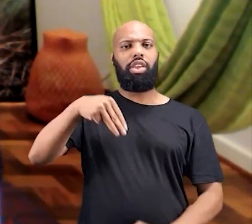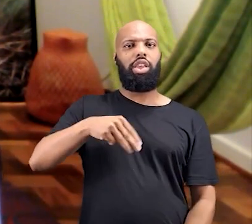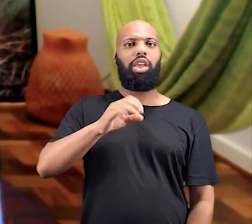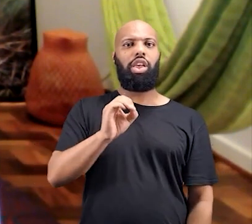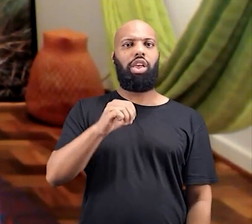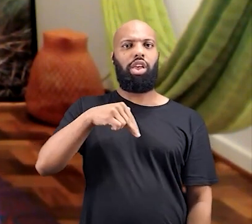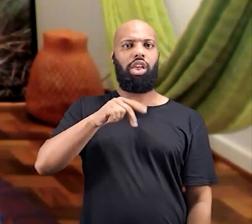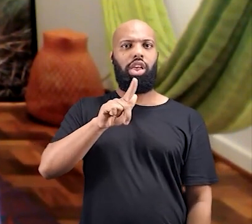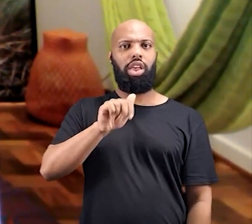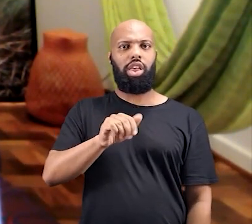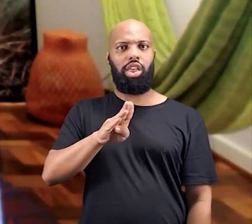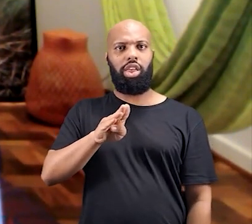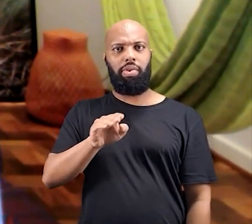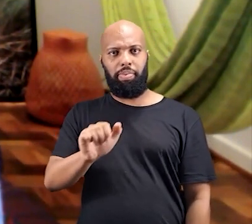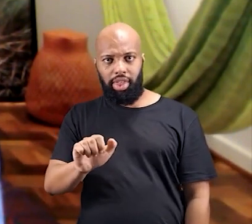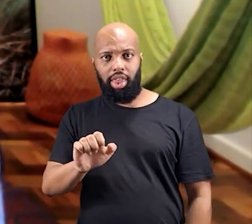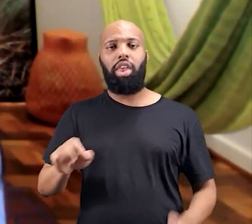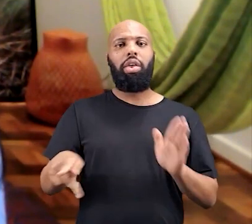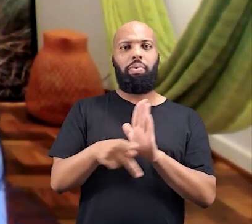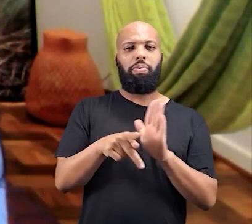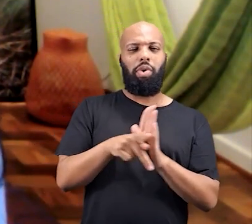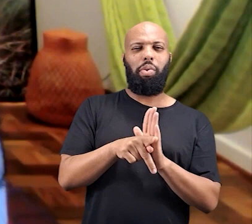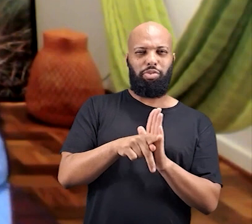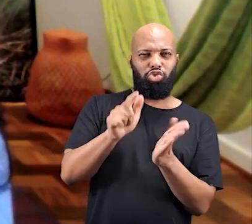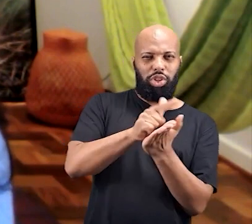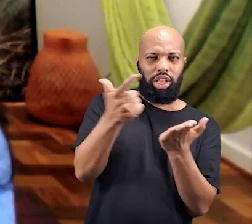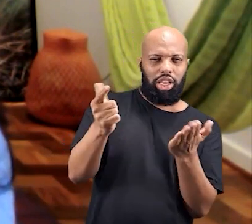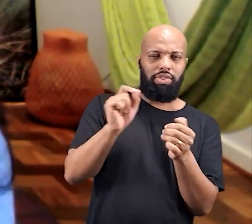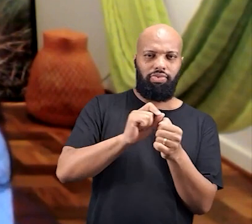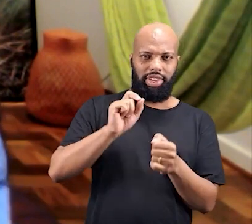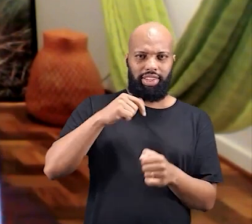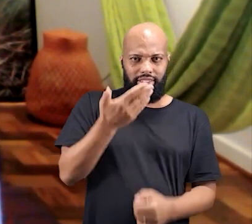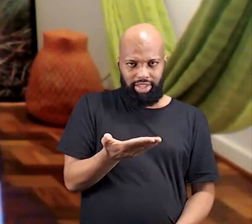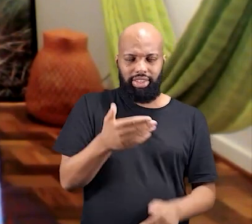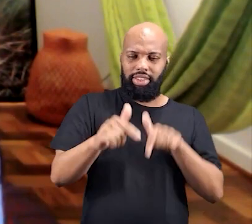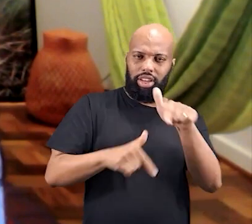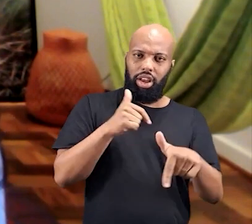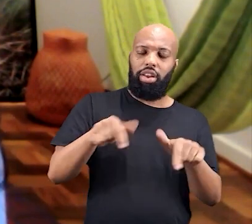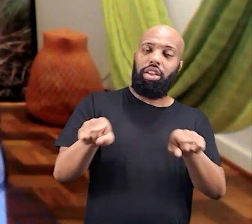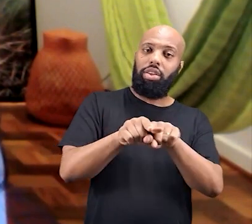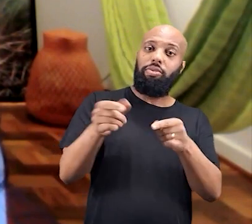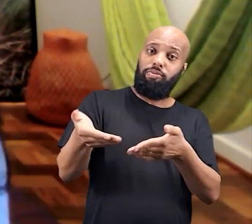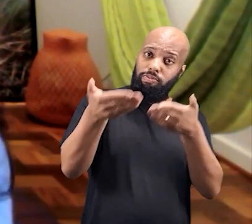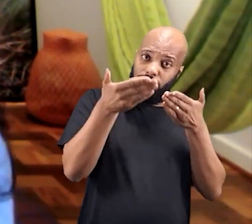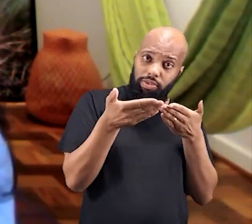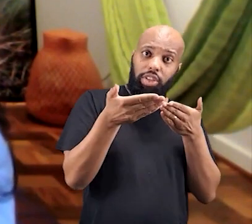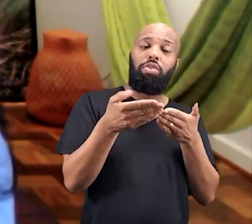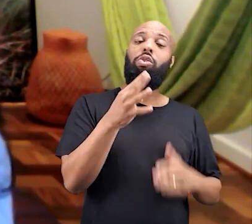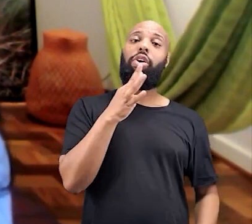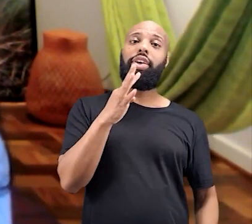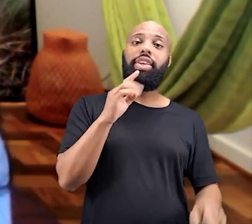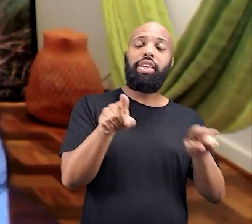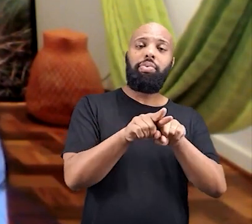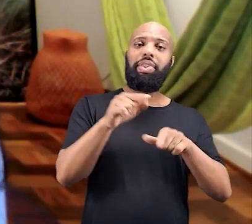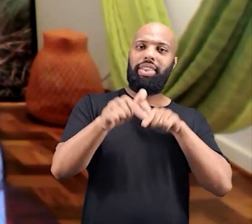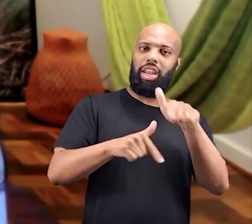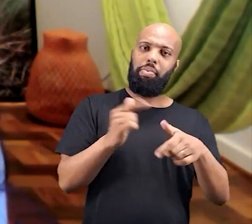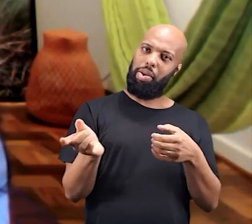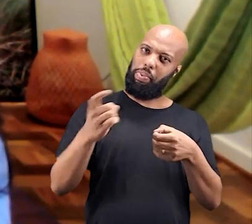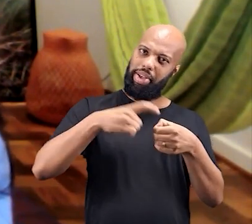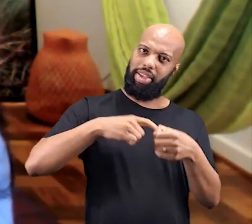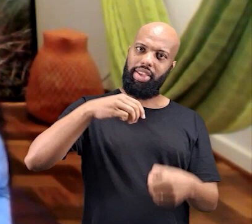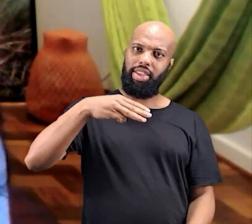plataforma de jornalismo para a qual a gente fez esse trabalho, e convido também a conhecer o trabalho da Maria Fernanda, que é minha